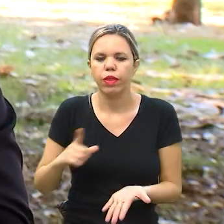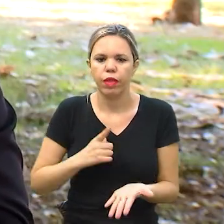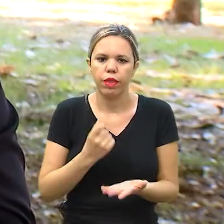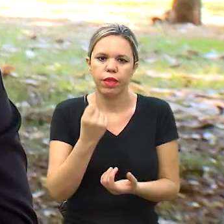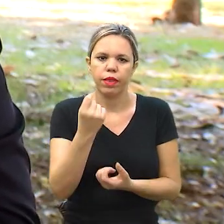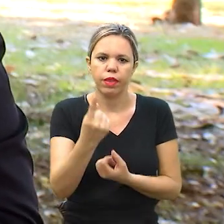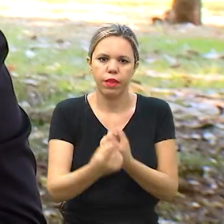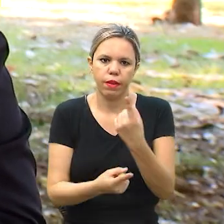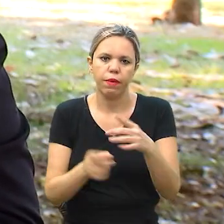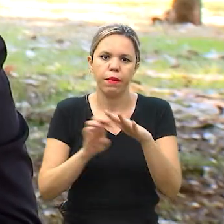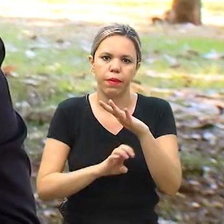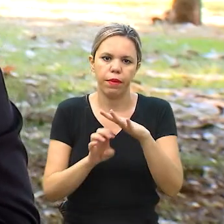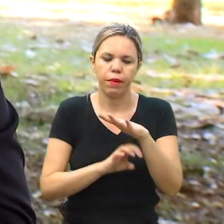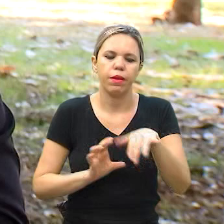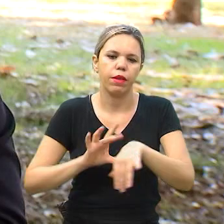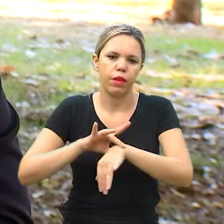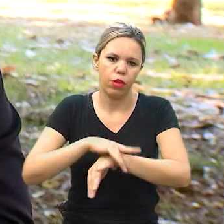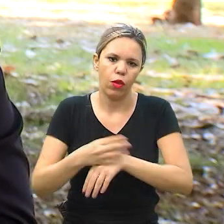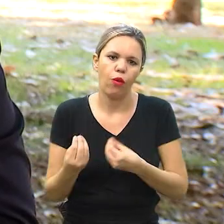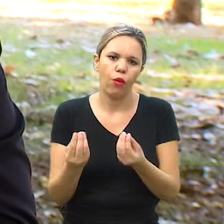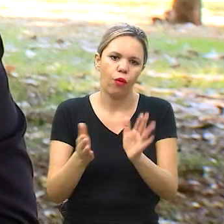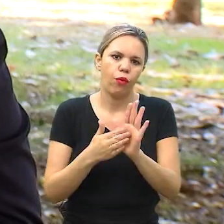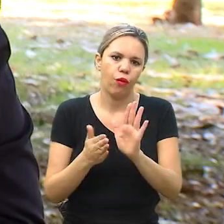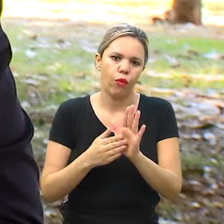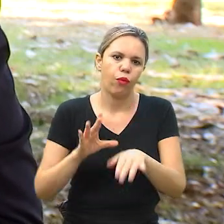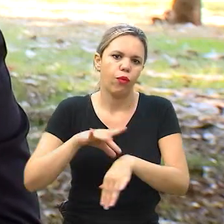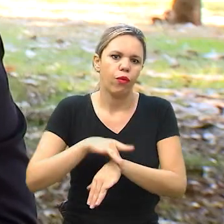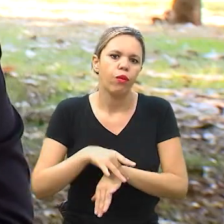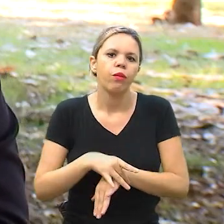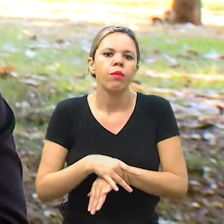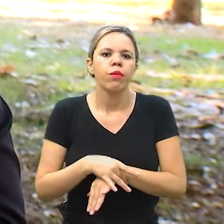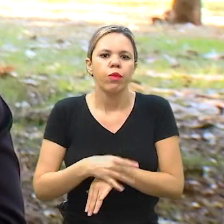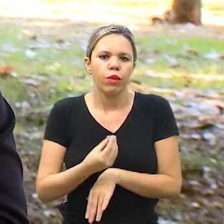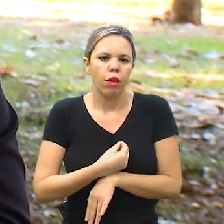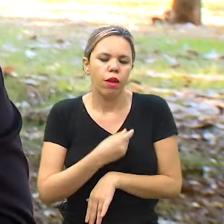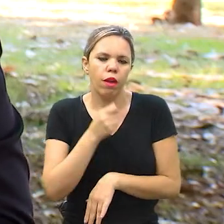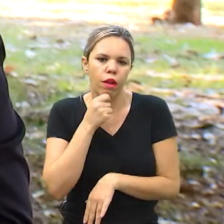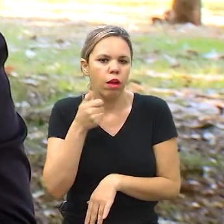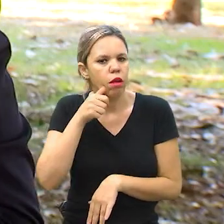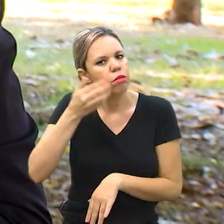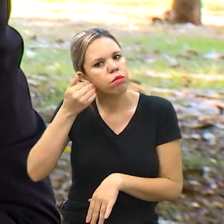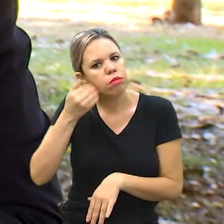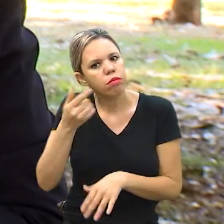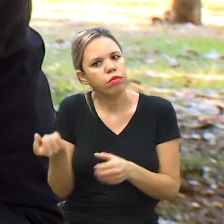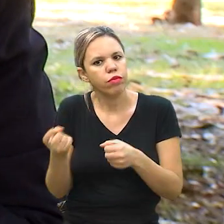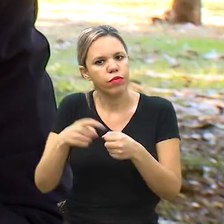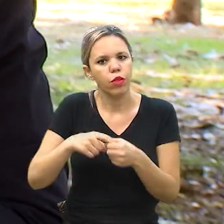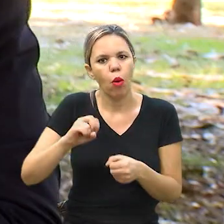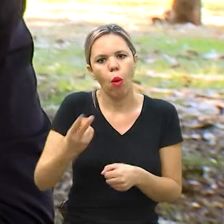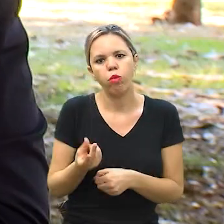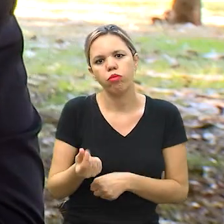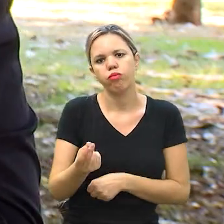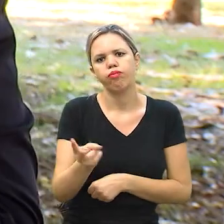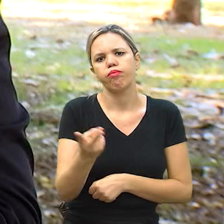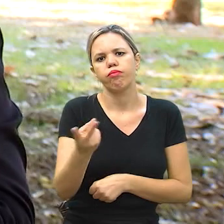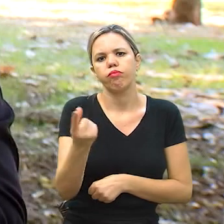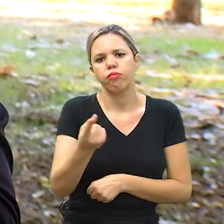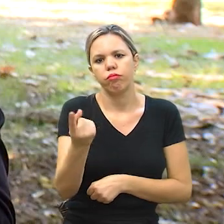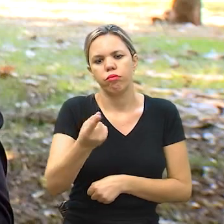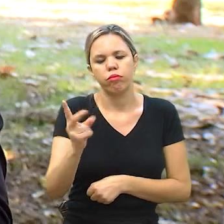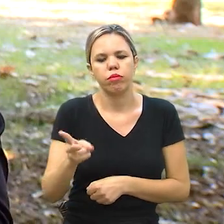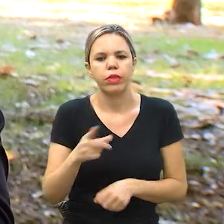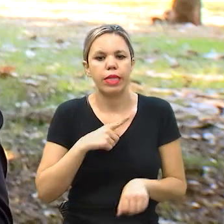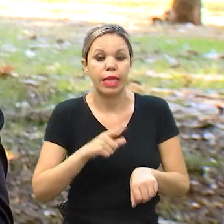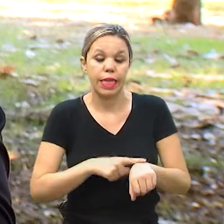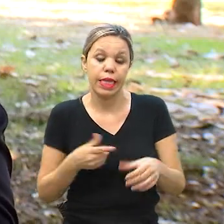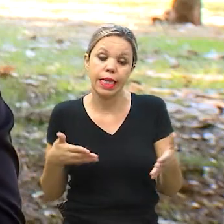algumas seguradoras que oferecem essa modalidade de seguro. Tanto um seguro resgatável, quanto um seguro vitalício, ou seja, que você aporta durante